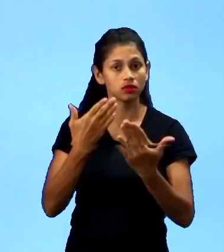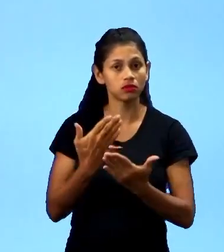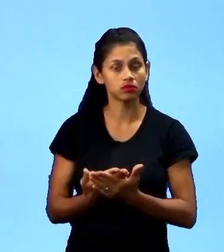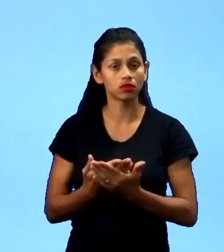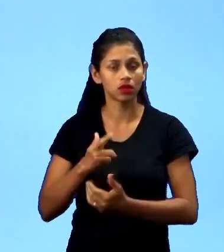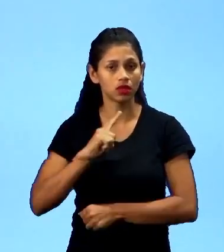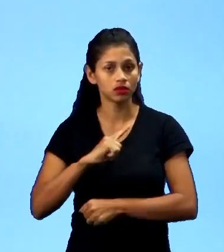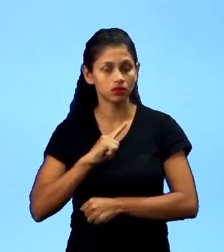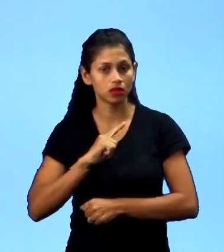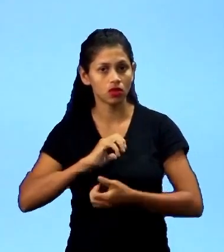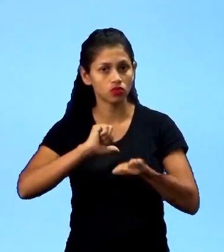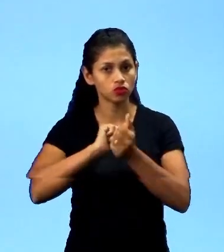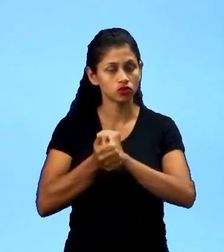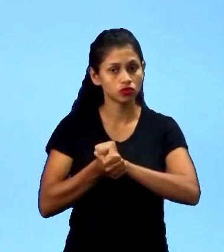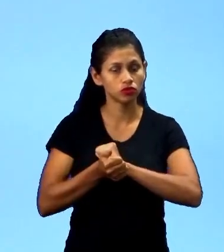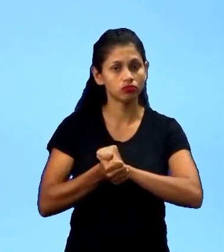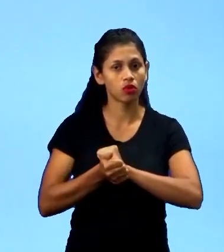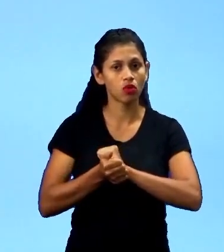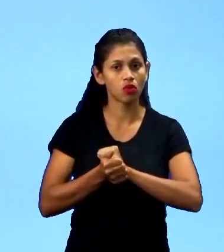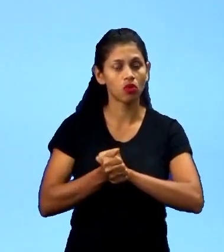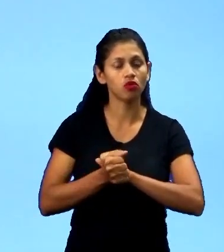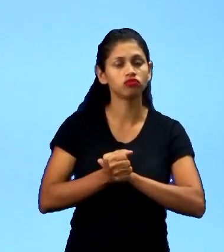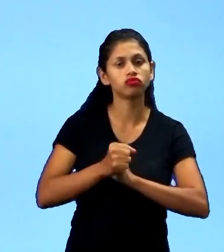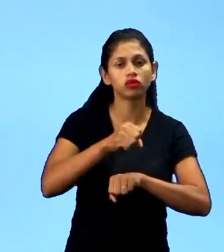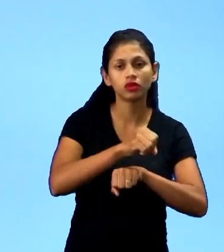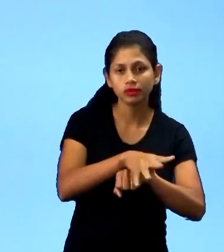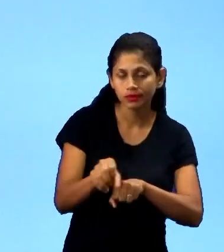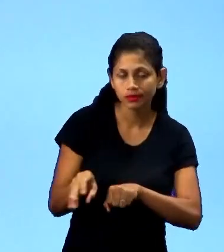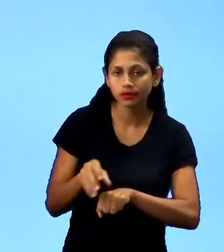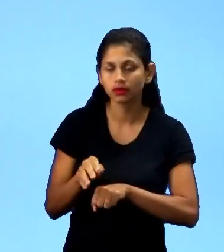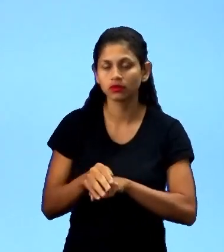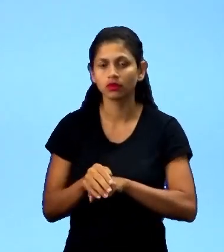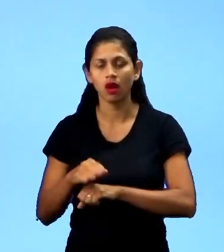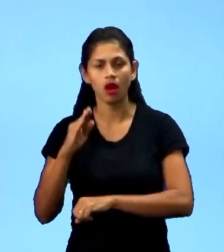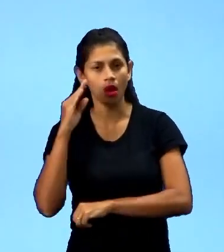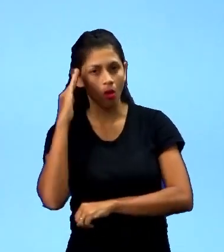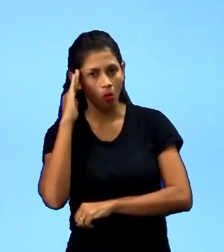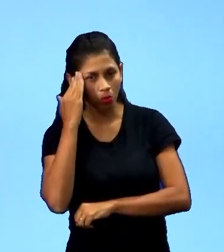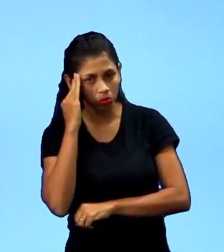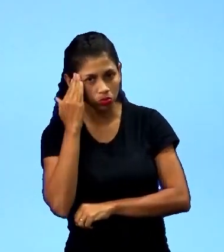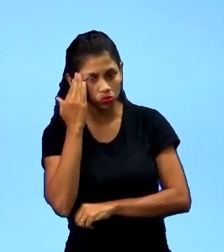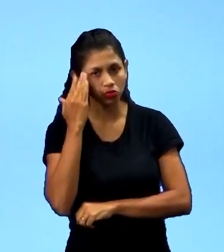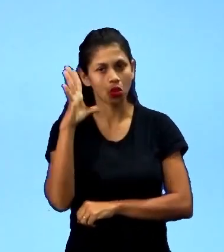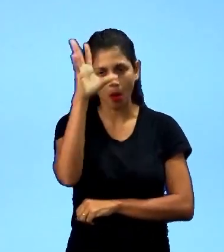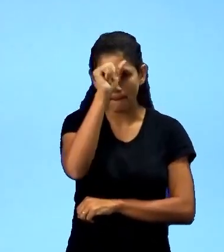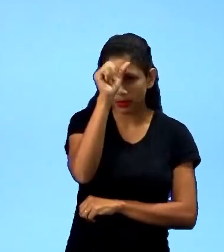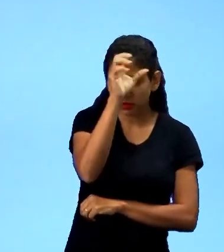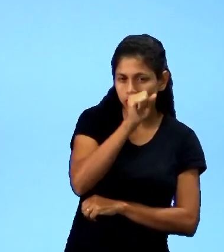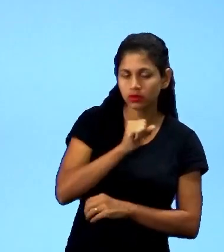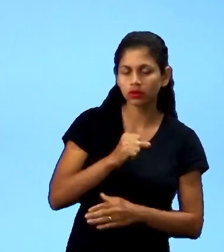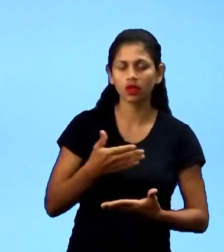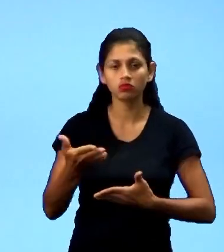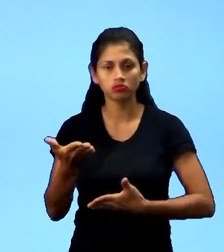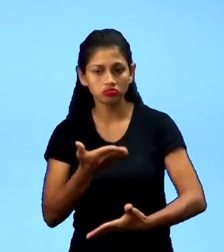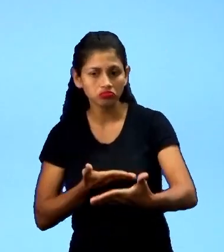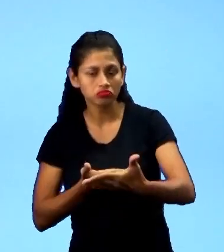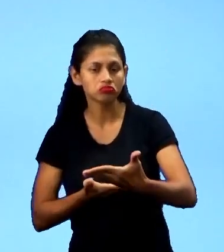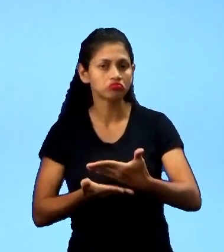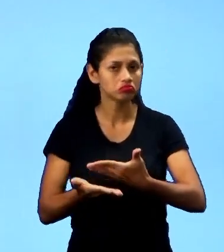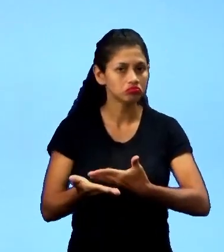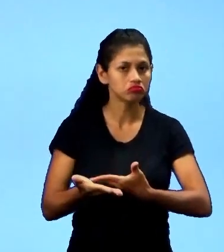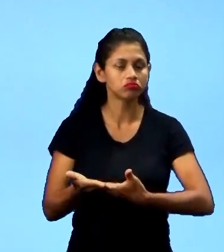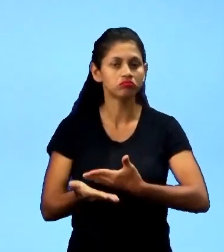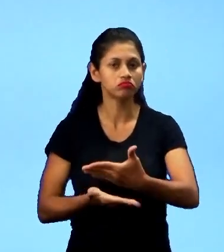esporte educacional, que é um meio de inclusão, de aprendizado, esse contexto social um pouco mais abrangente. E aí, por ser um contexto